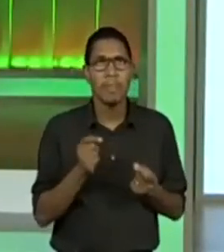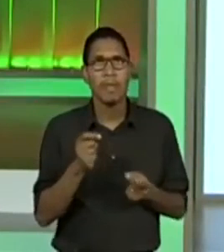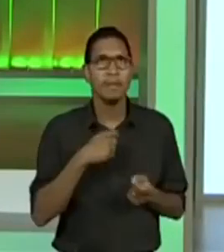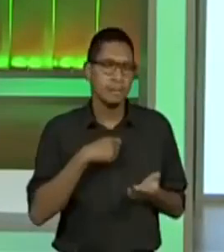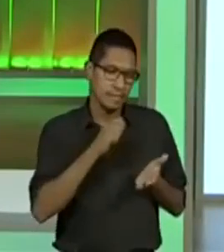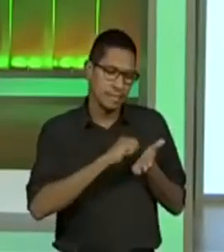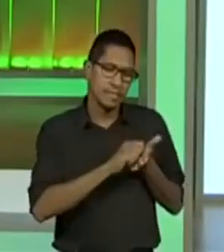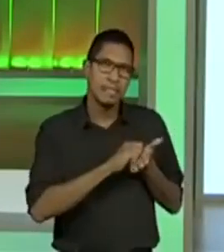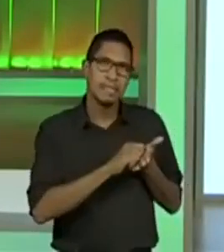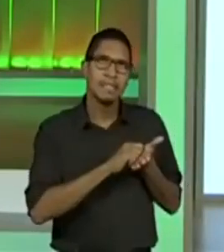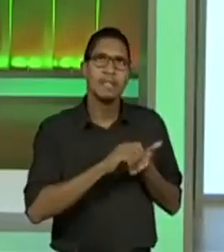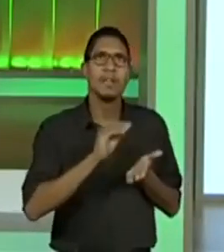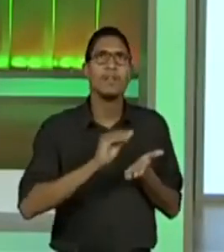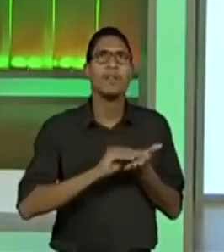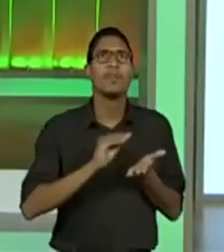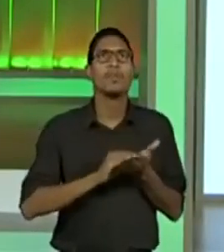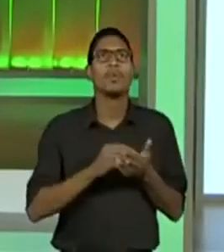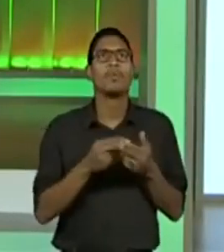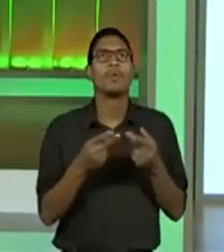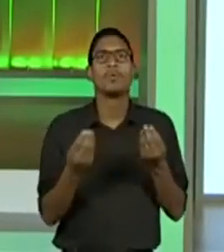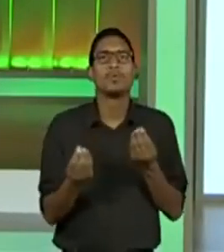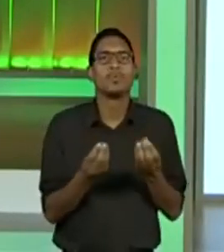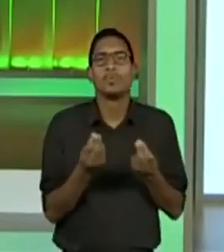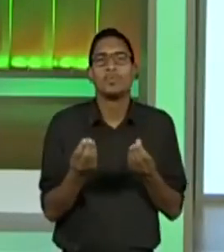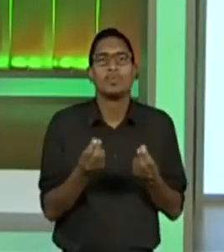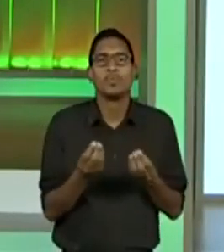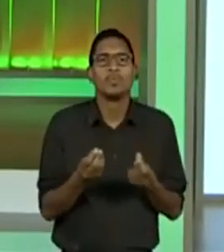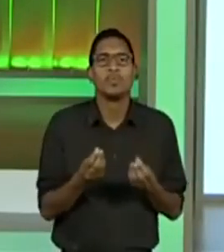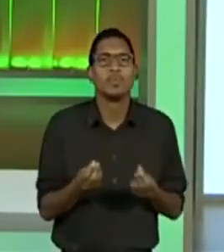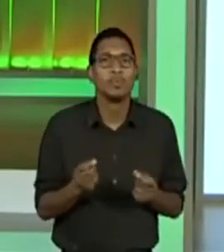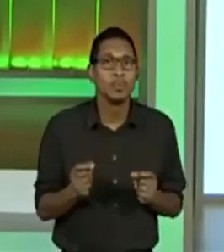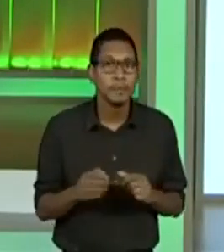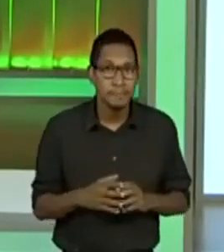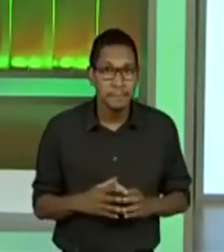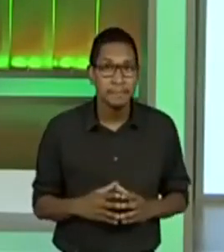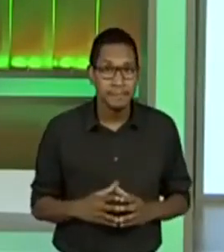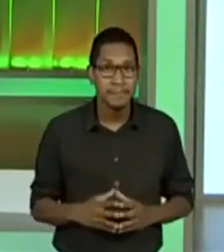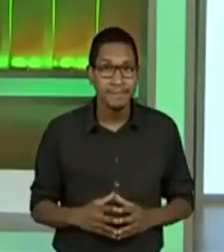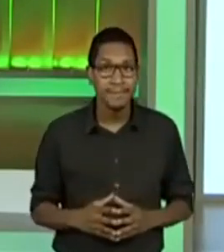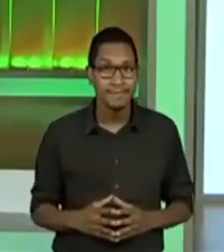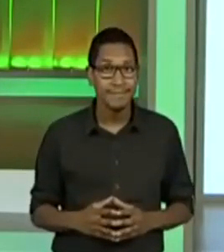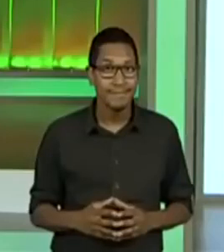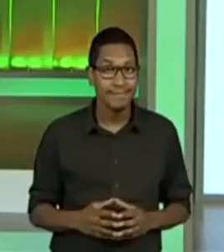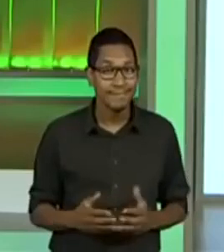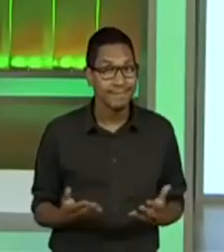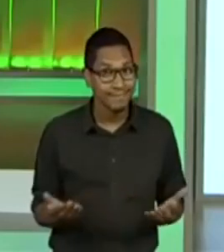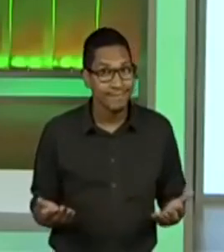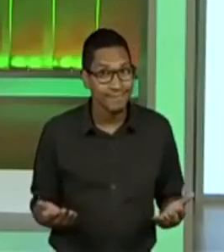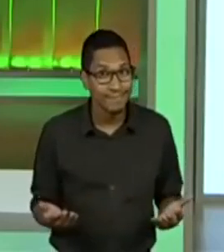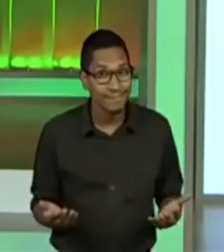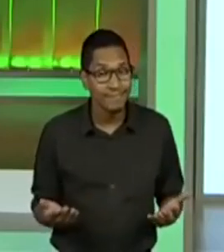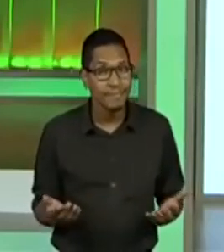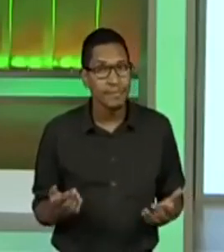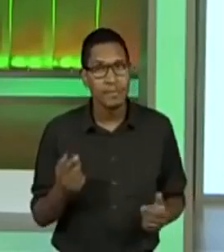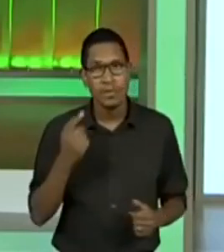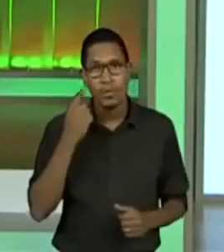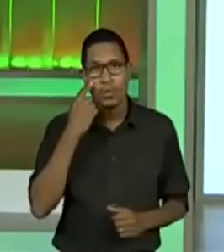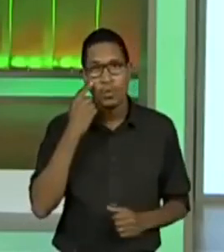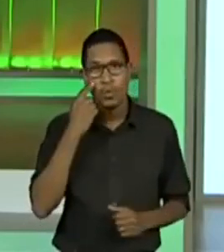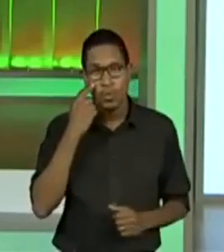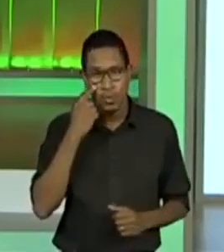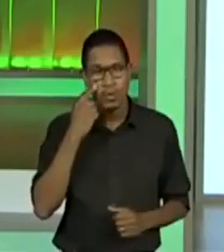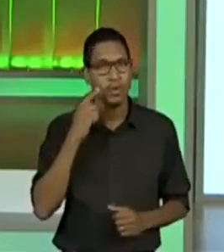essa frase mesmo, faltou uma coisa no final aqui. Nós já vamos continuar agora arrumando pontuação.